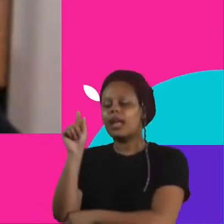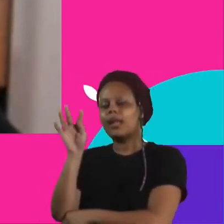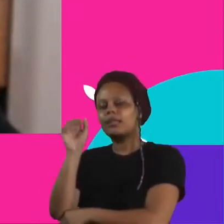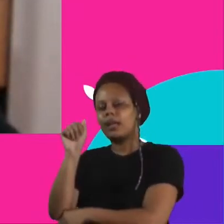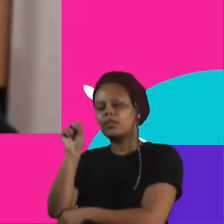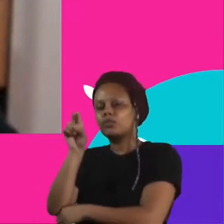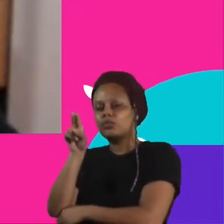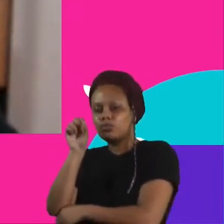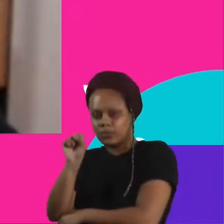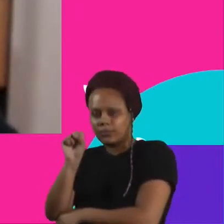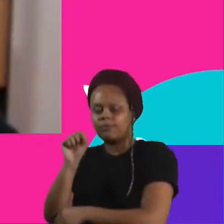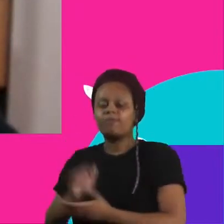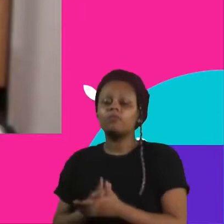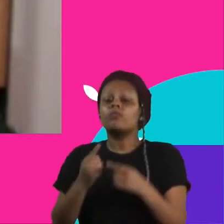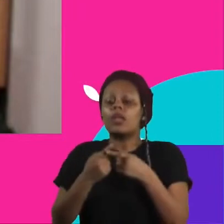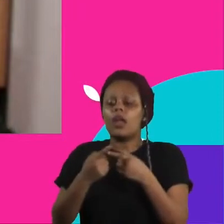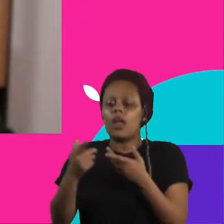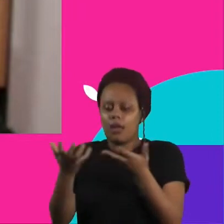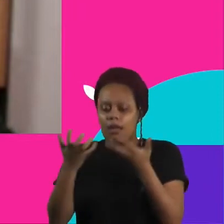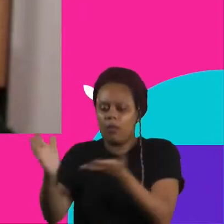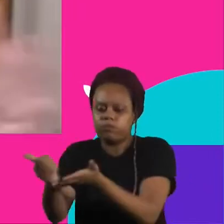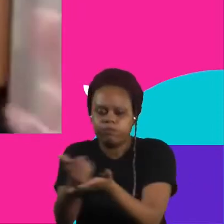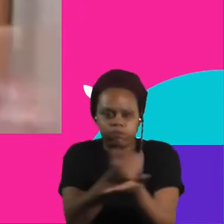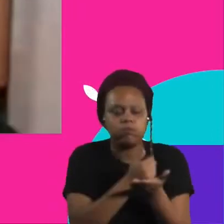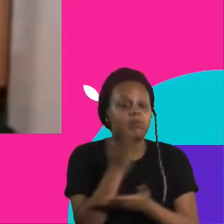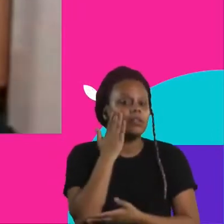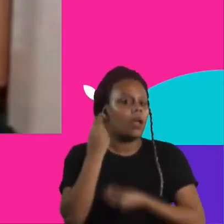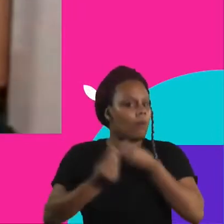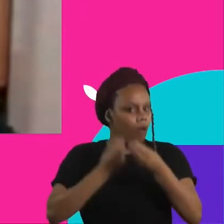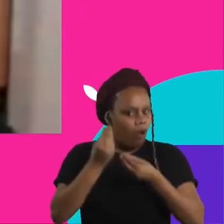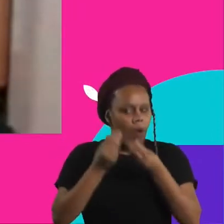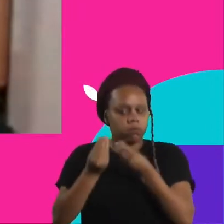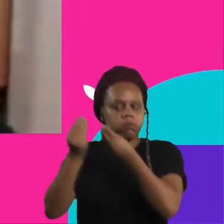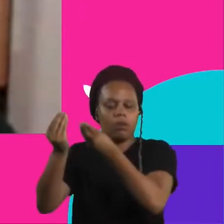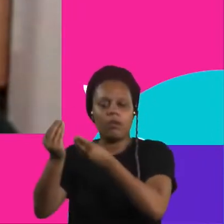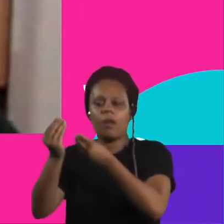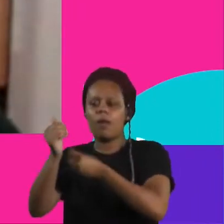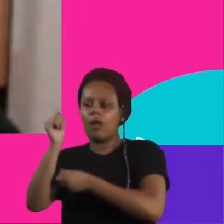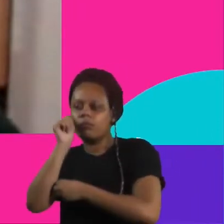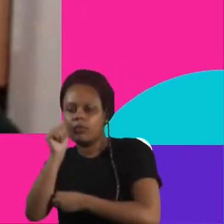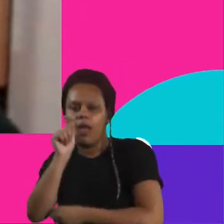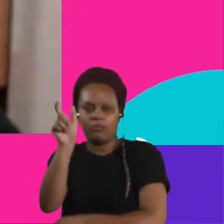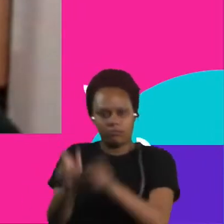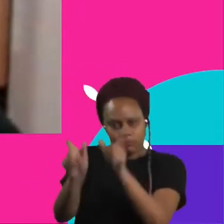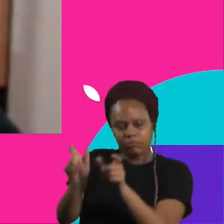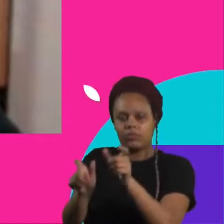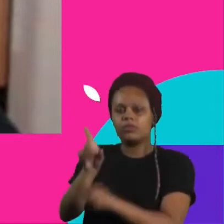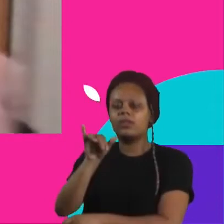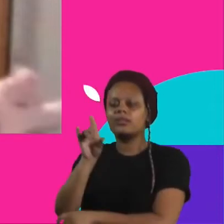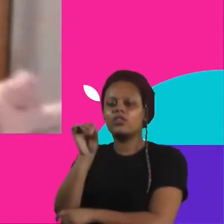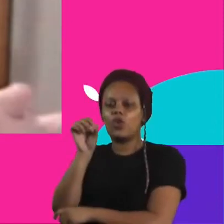conferência sobre a... sobre políticas pra idosos, né? E mulheres idosas. Então,